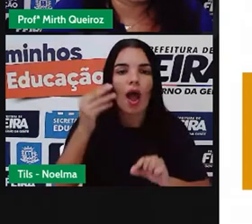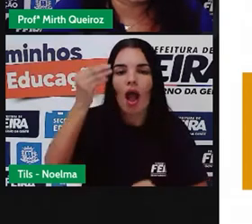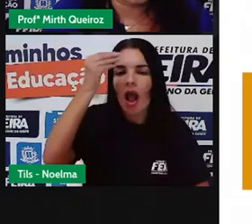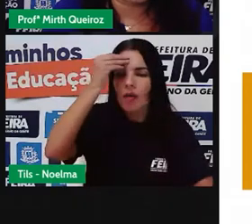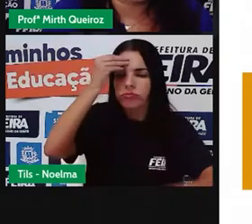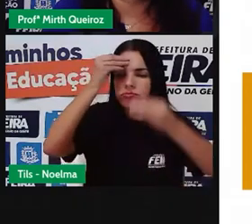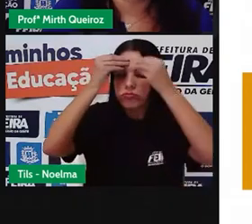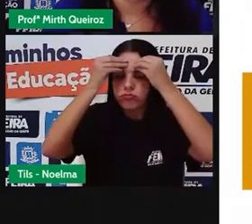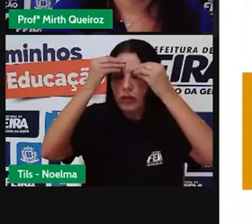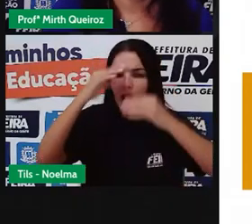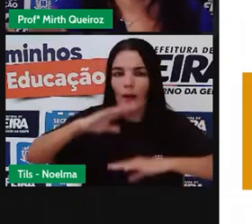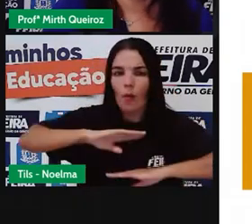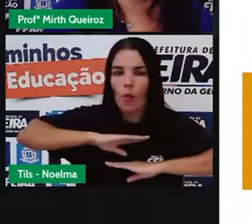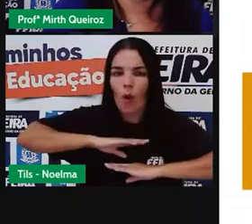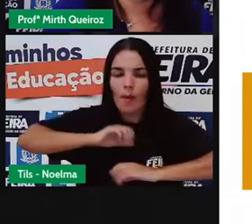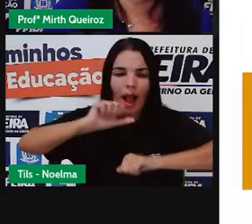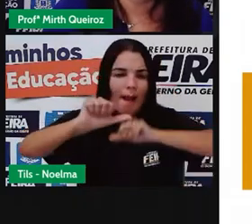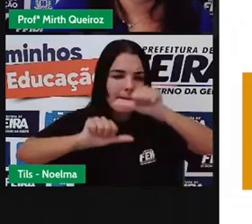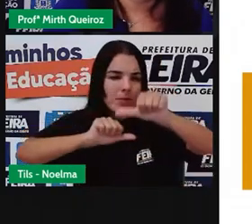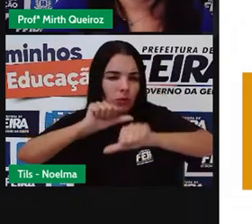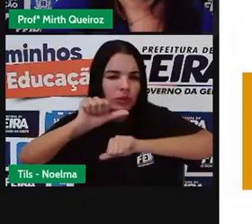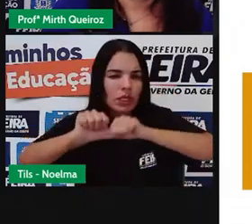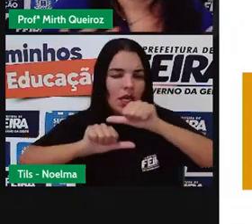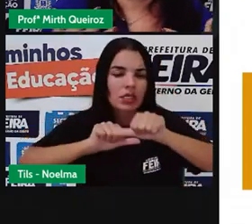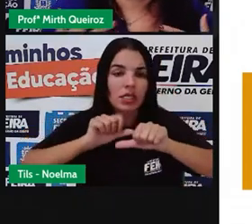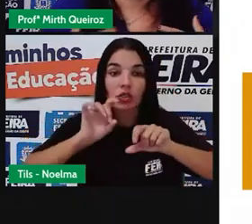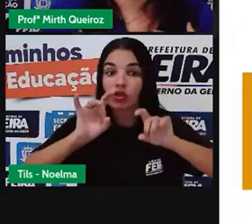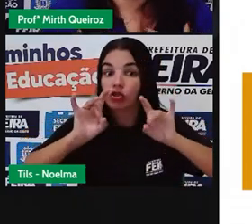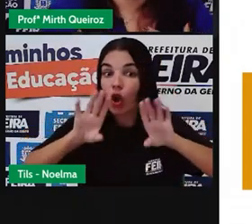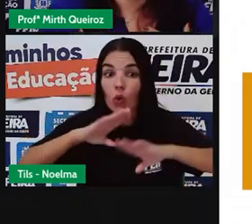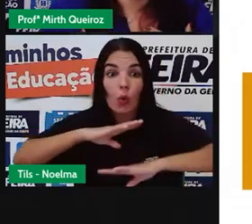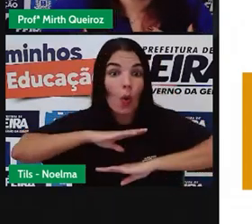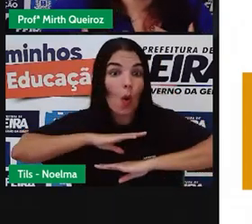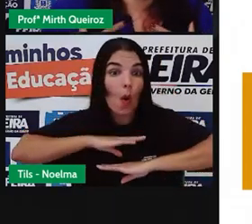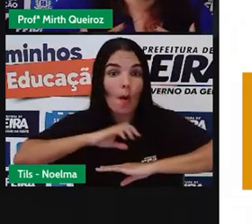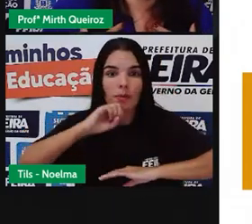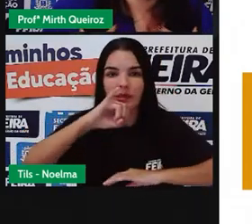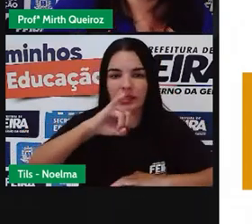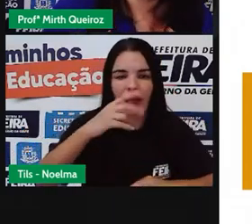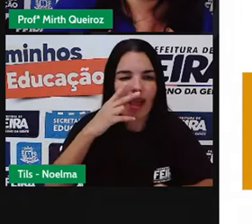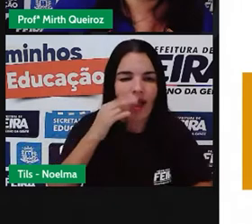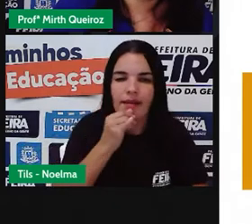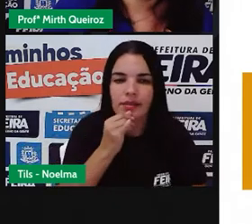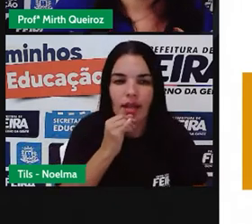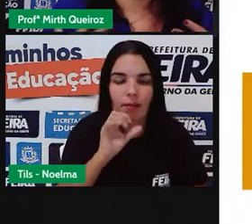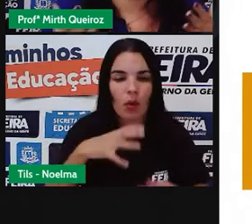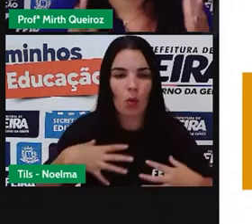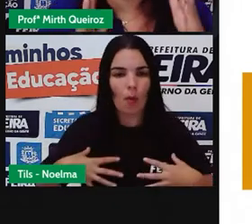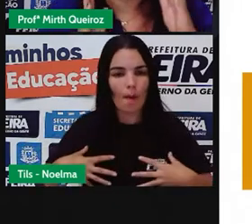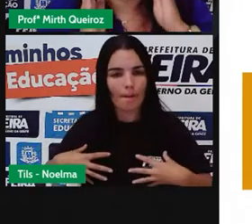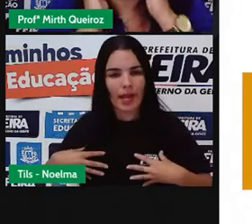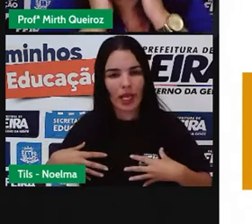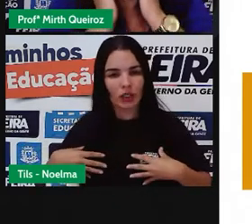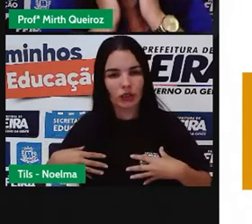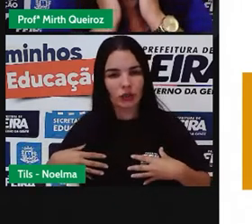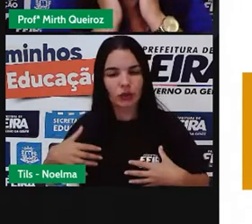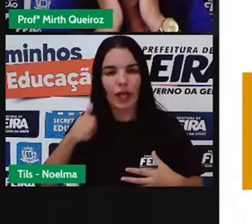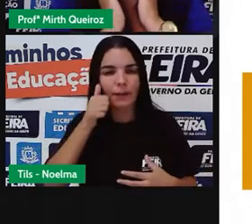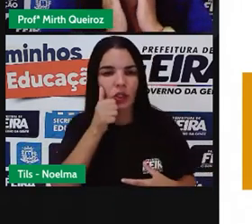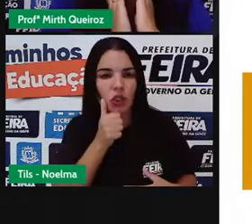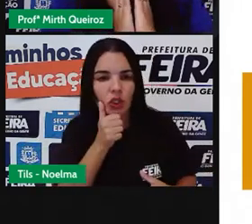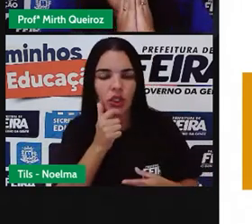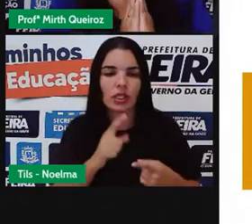físicas corporais. O fato de ter nascido já a mama nas meninas, o surgimento de pelo